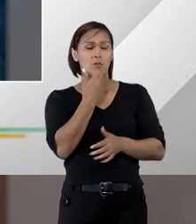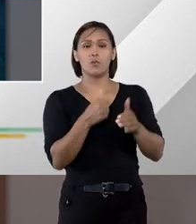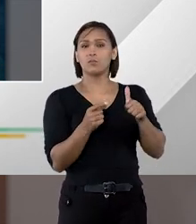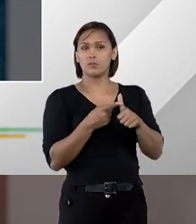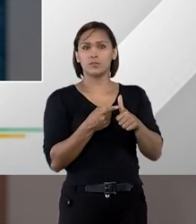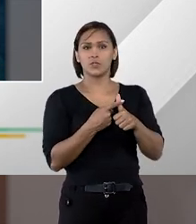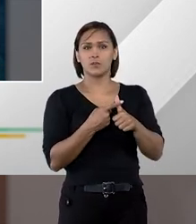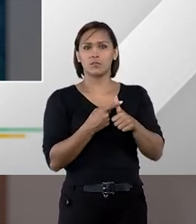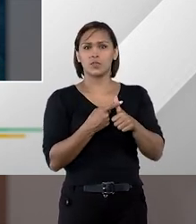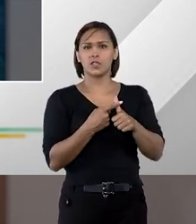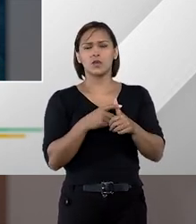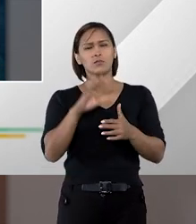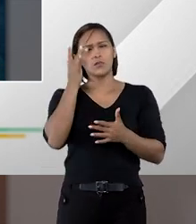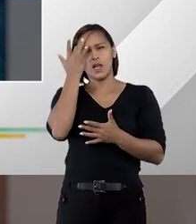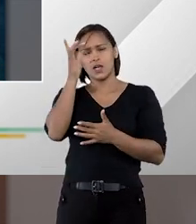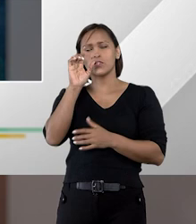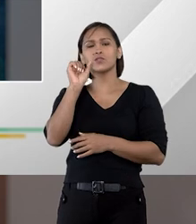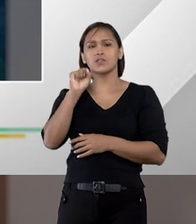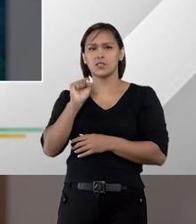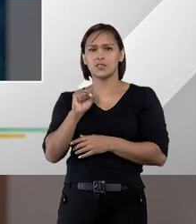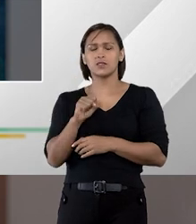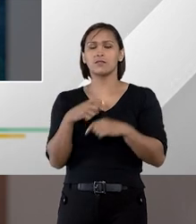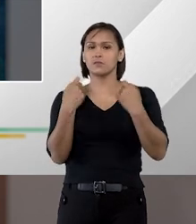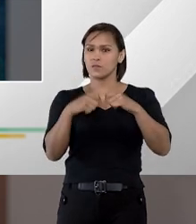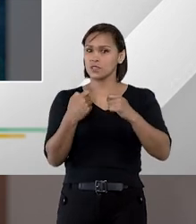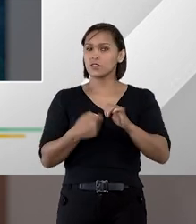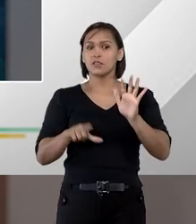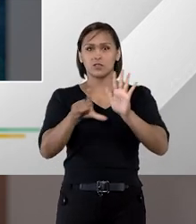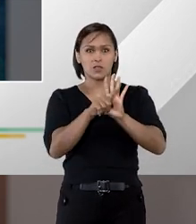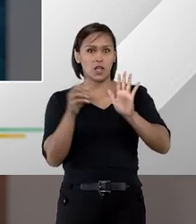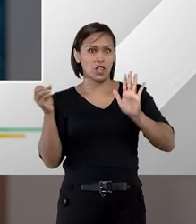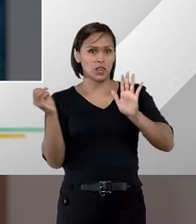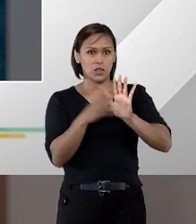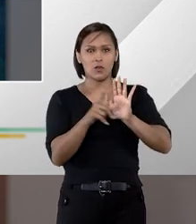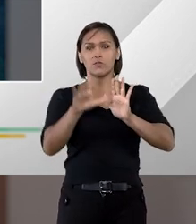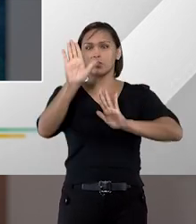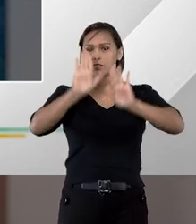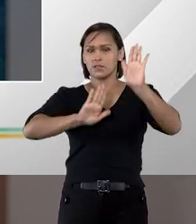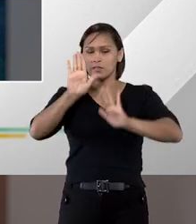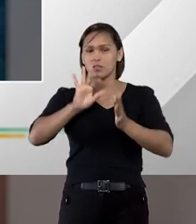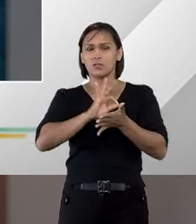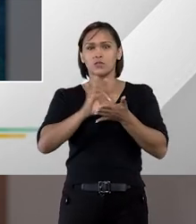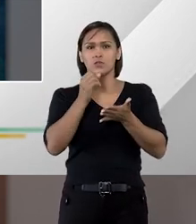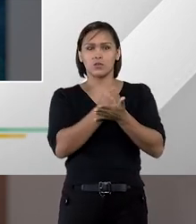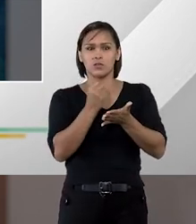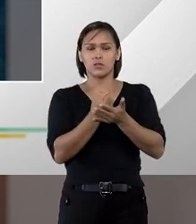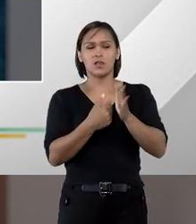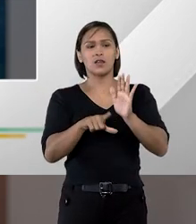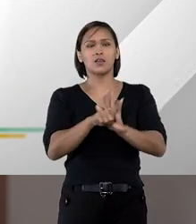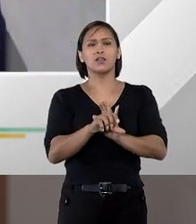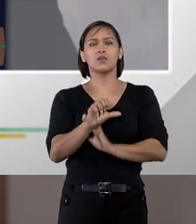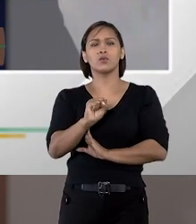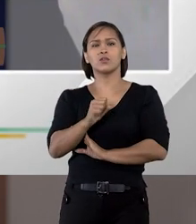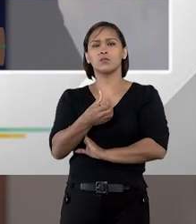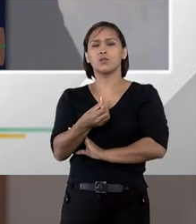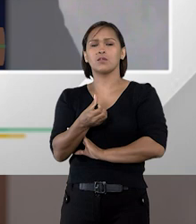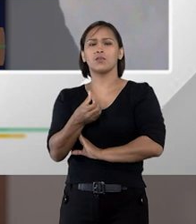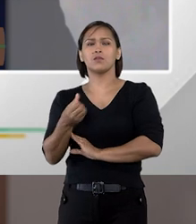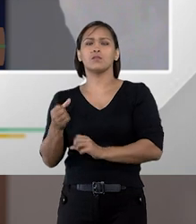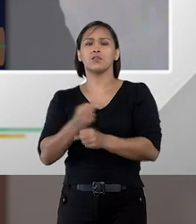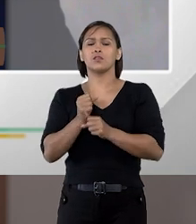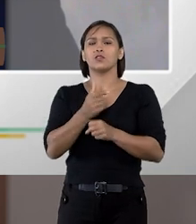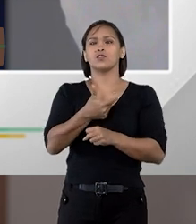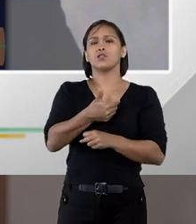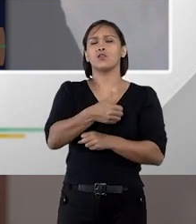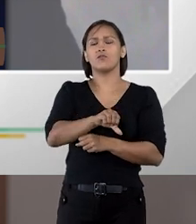Bom, em primeiro lugar, acho que sim, nós precisávamos de uma nova lei de licitações e contratos. A lei 8666 de